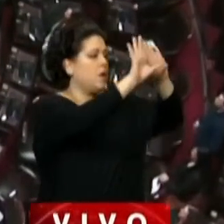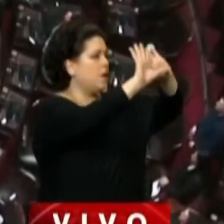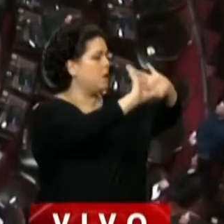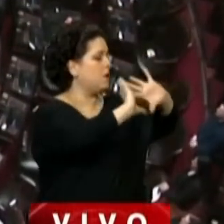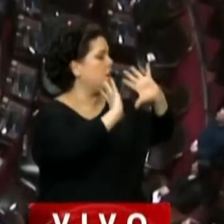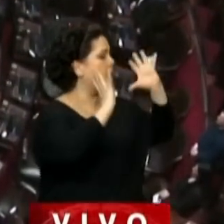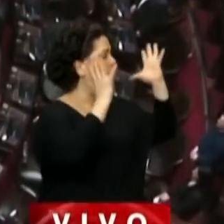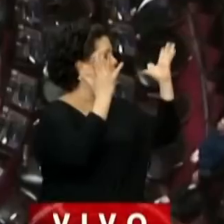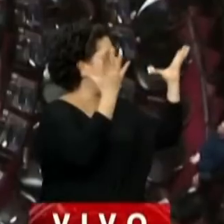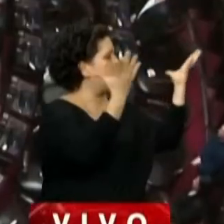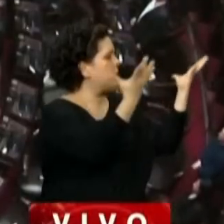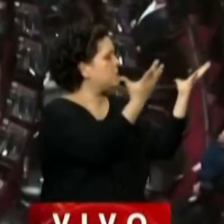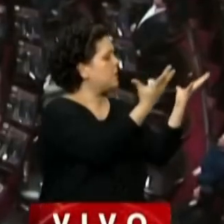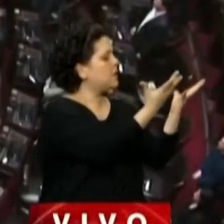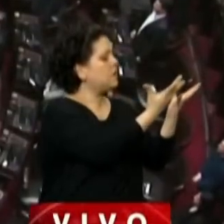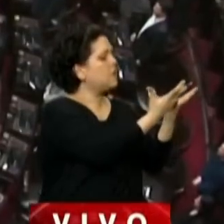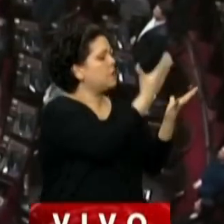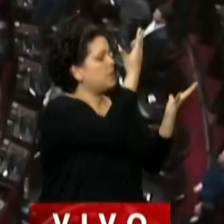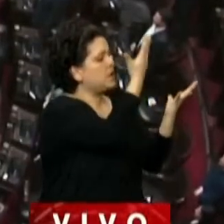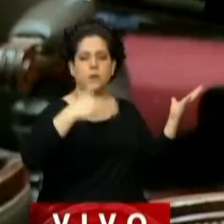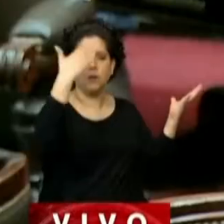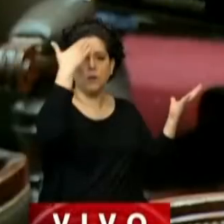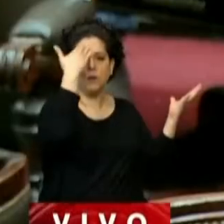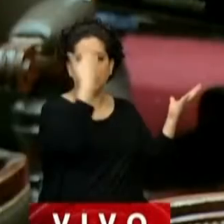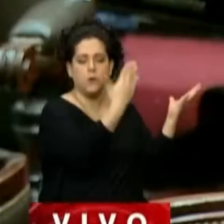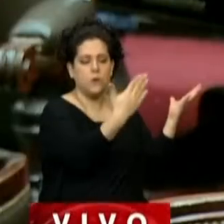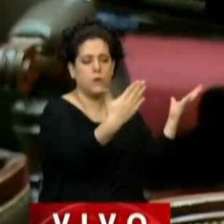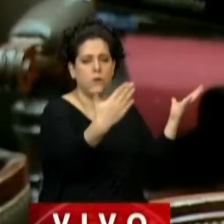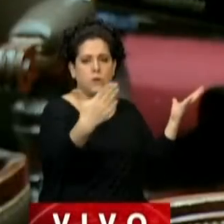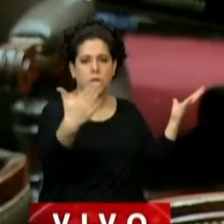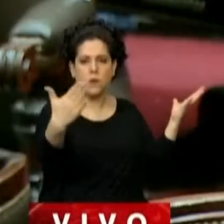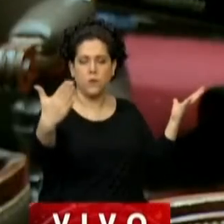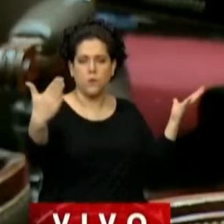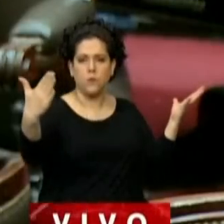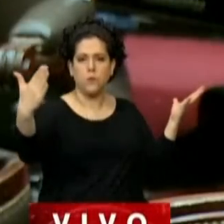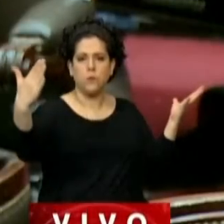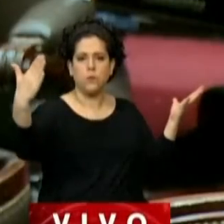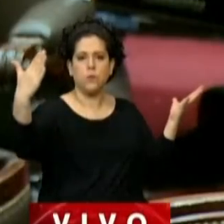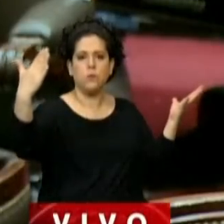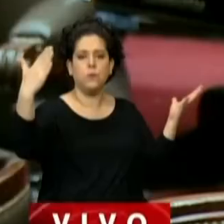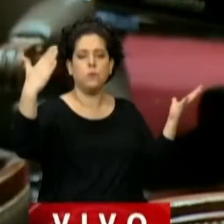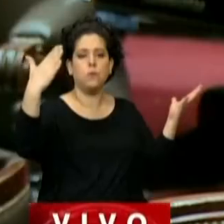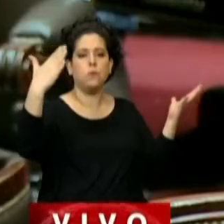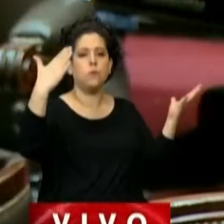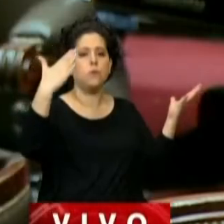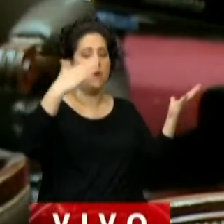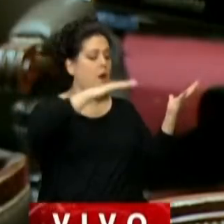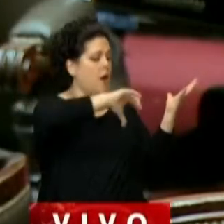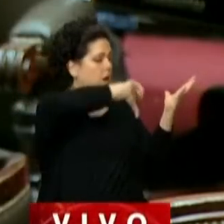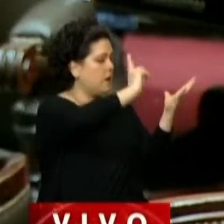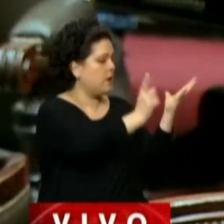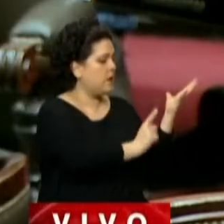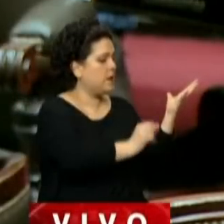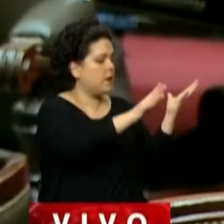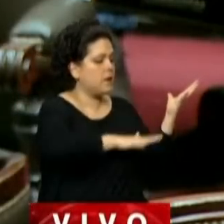último minuto entre as bancadas parlamentares repudiou a tentativa de magnicídio, exigiu esclarecimento e condenação dos